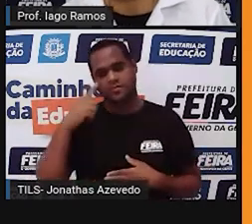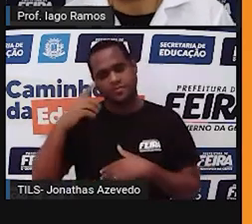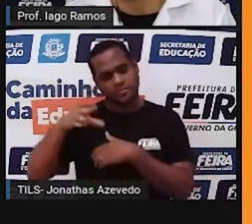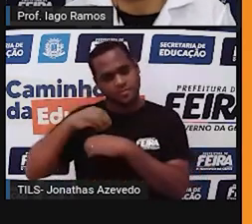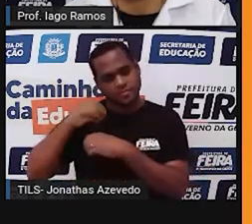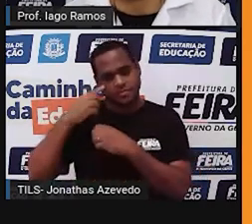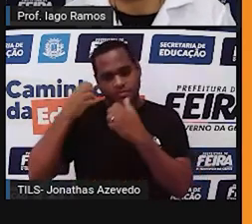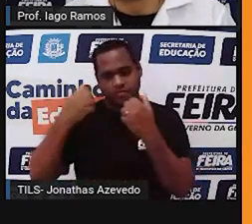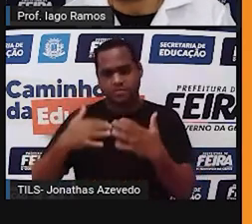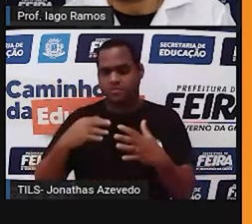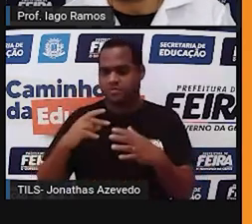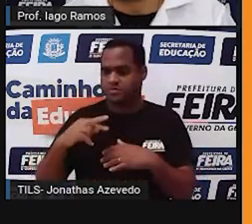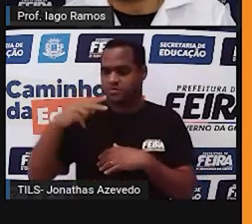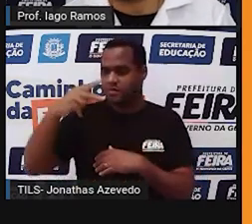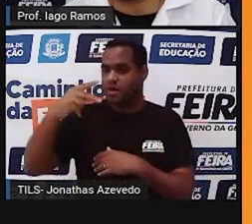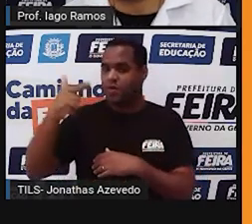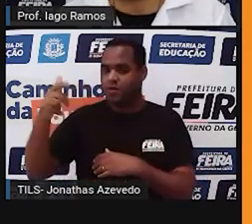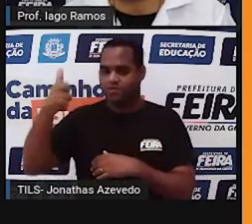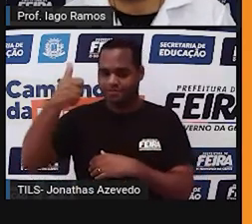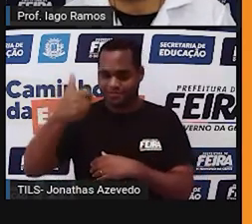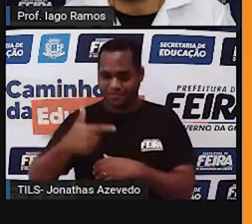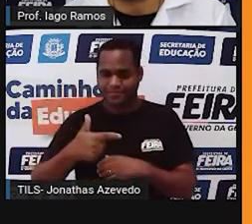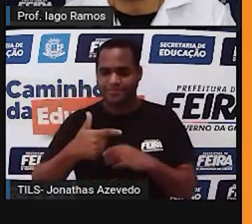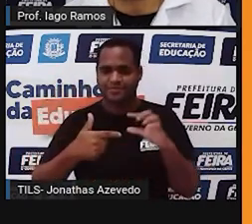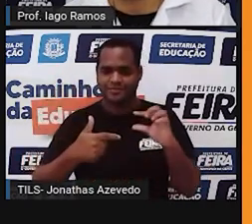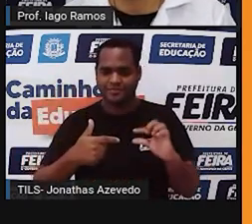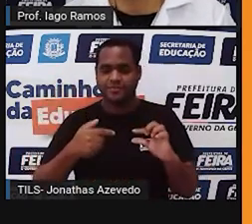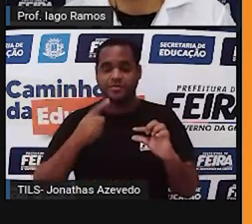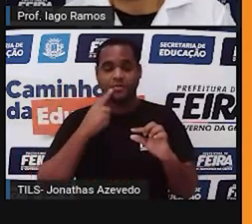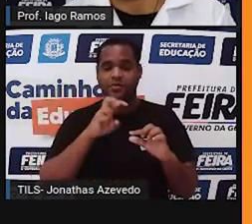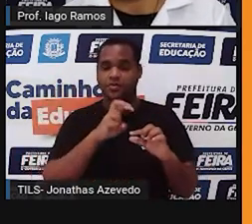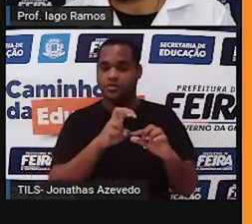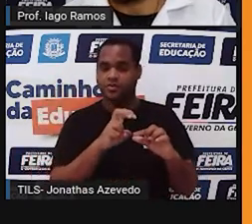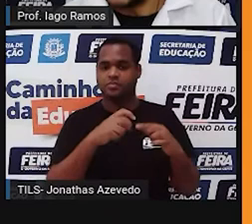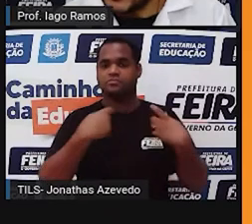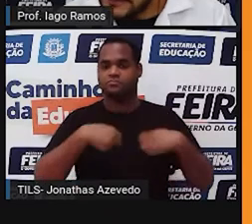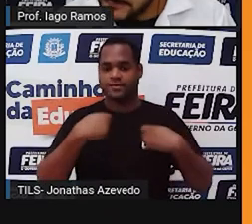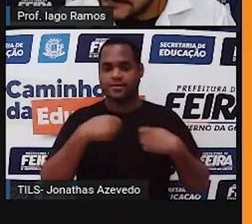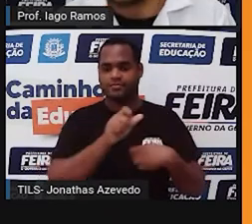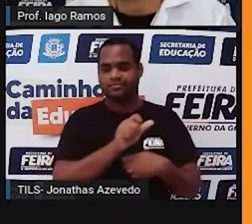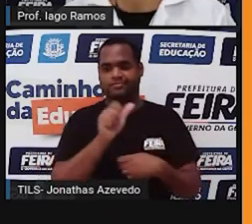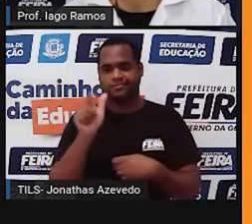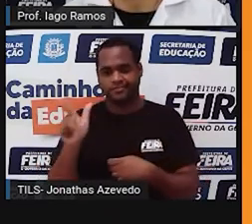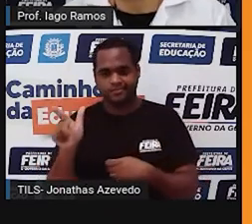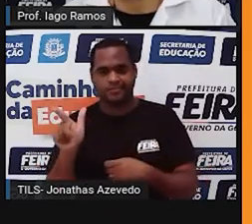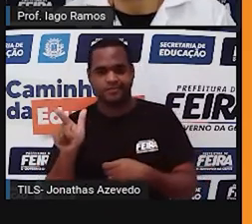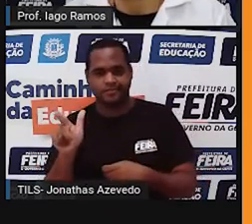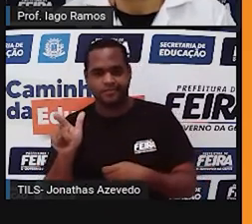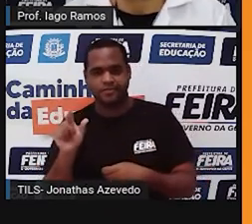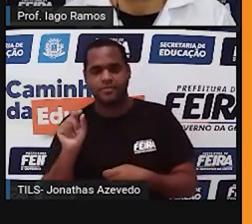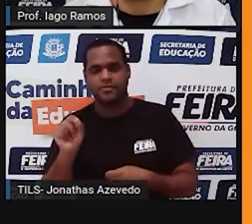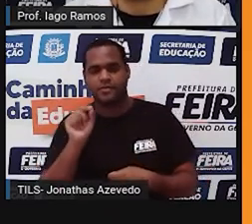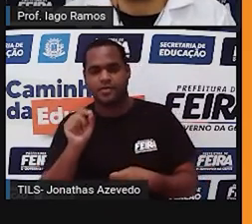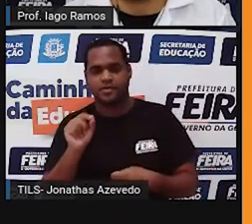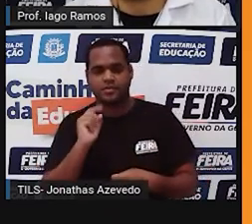maior menos o menor. Então, 5 precisa ser maior do que a subtração de